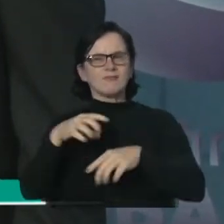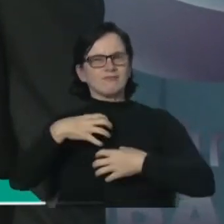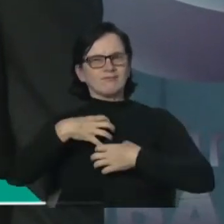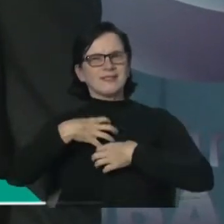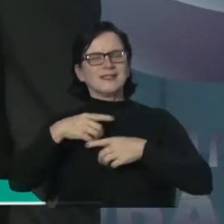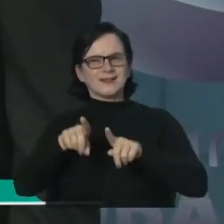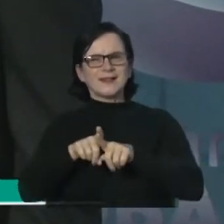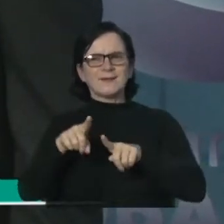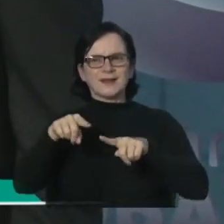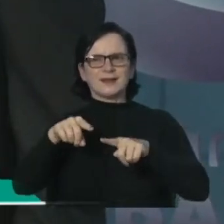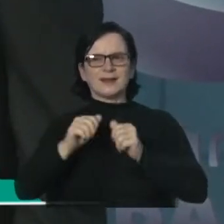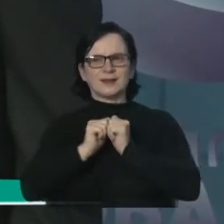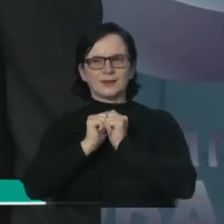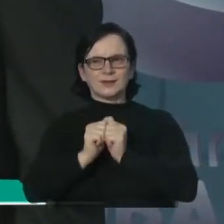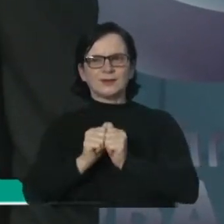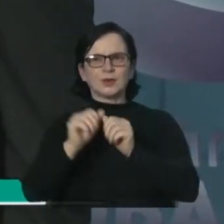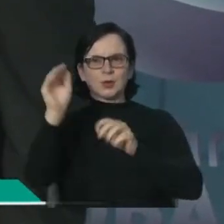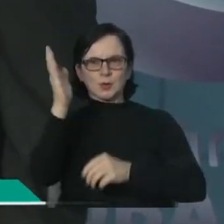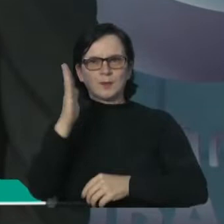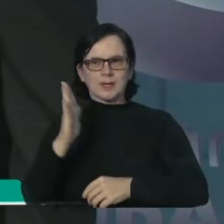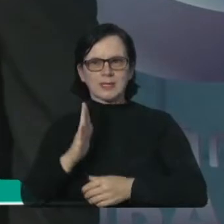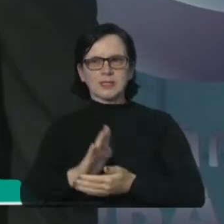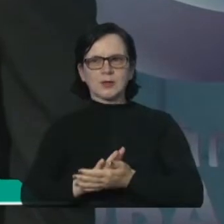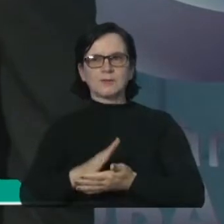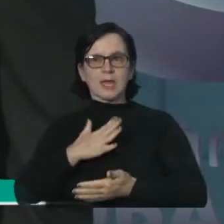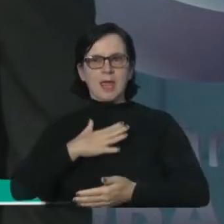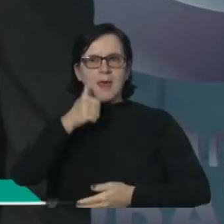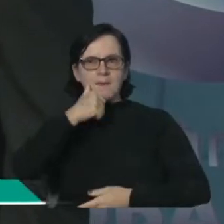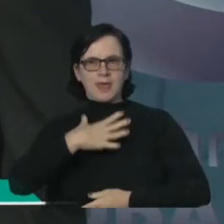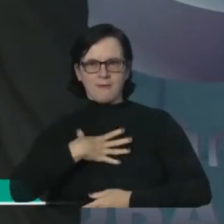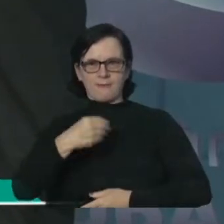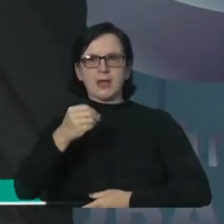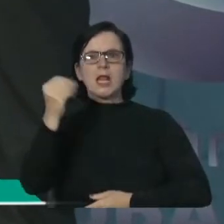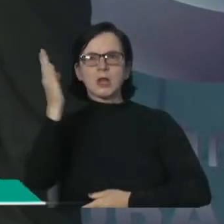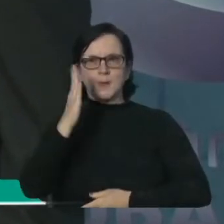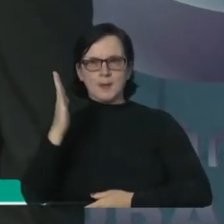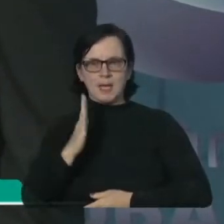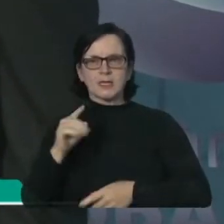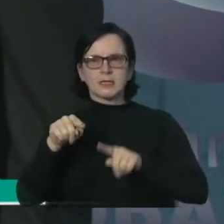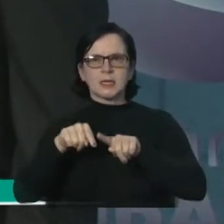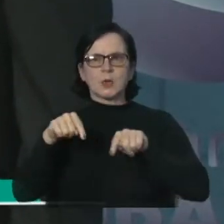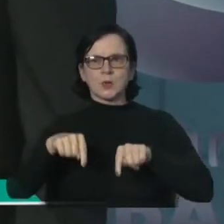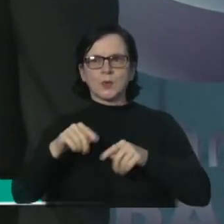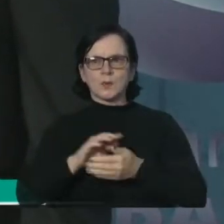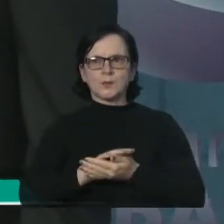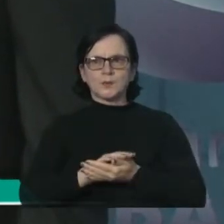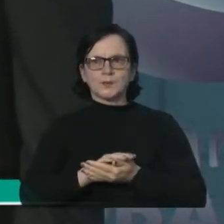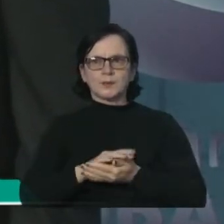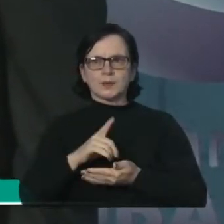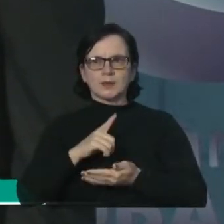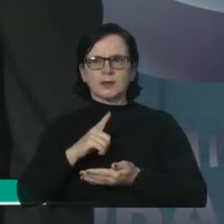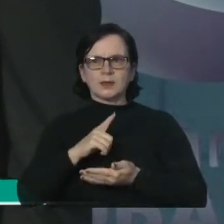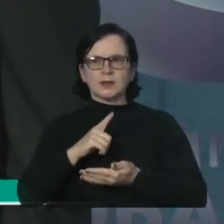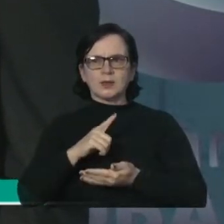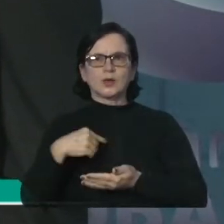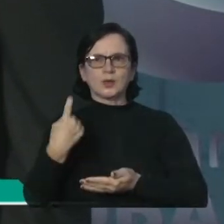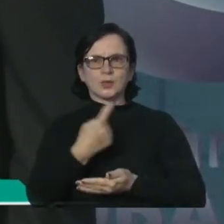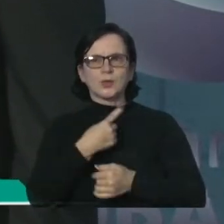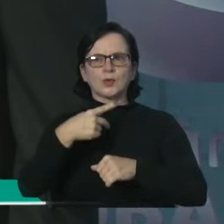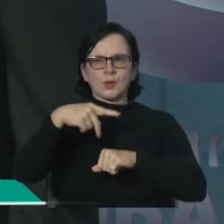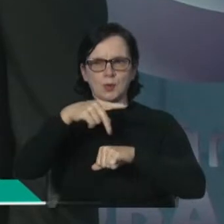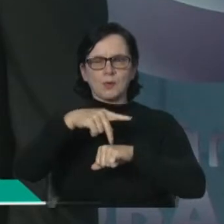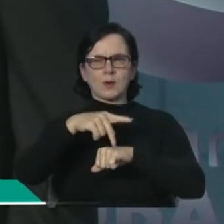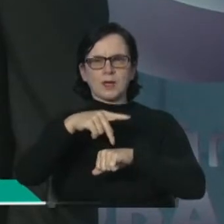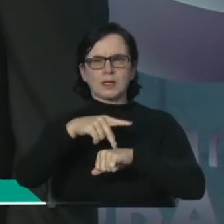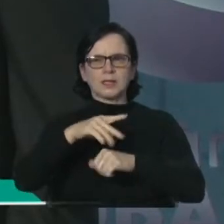sinto também em casa estando aqui em Brasil. De fato, minha filha é brasileira, tenho uma filha de um ano. Assim que eu falo de nosso país, tá? Em